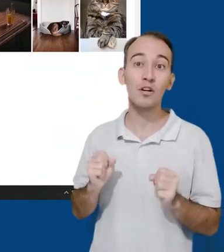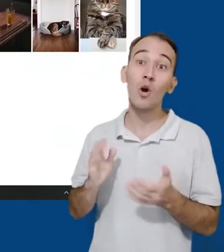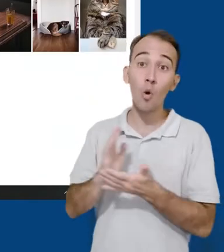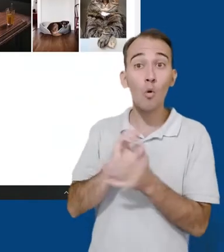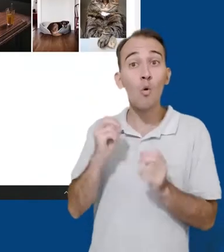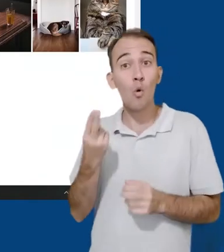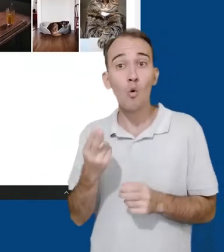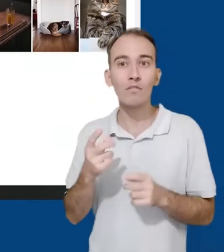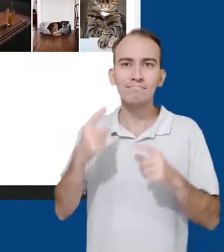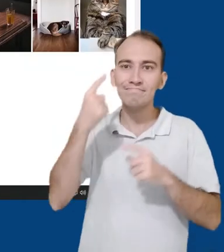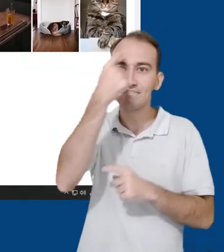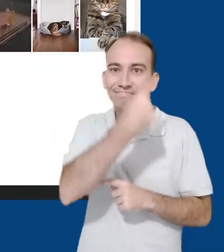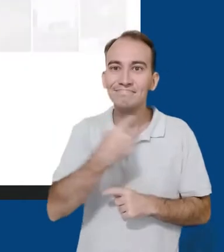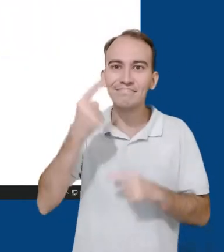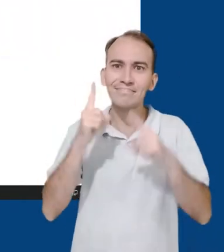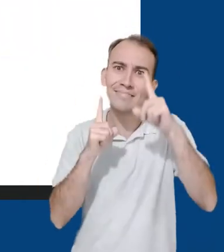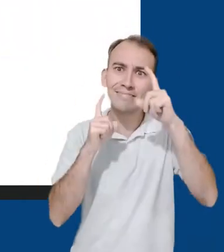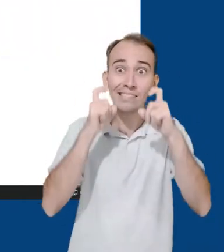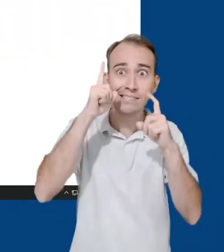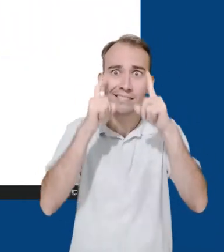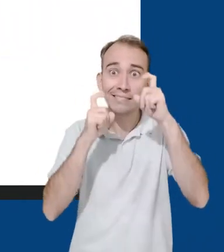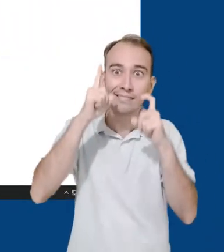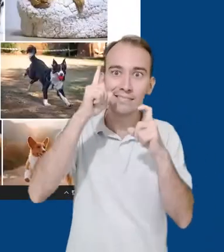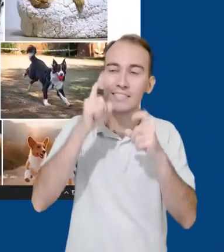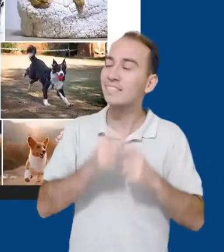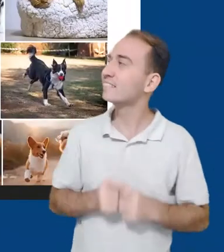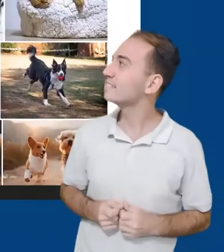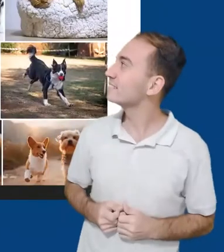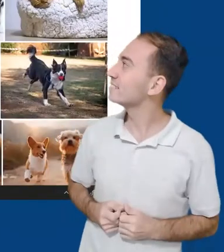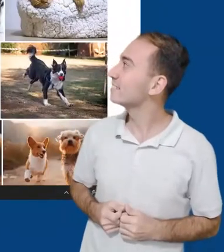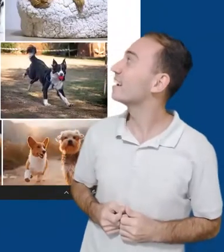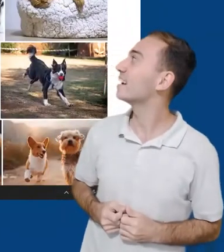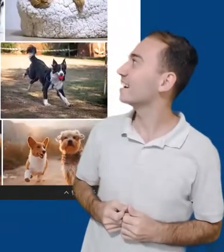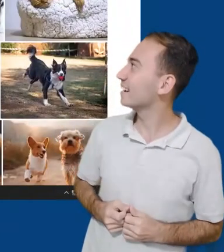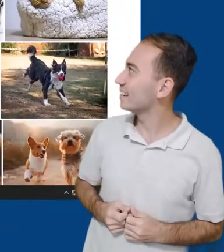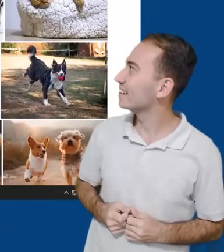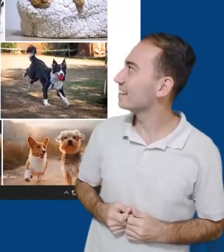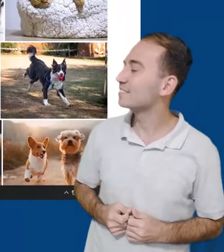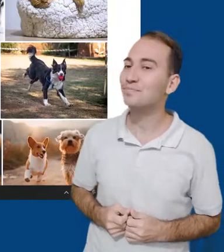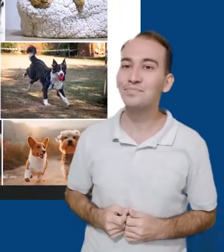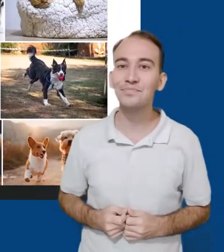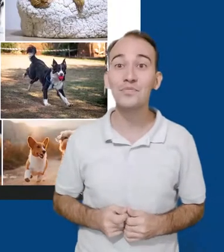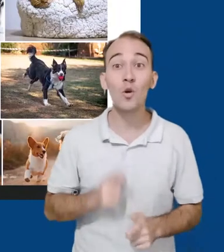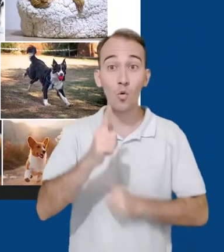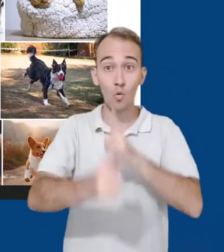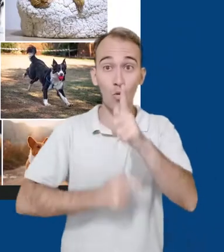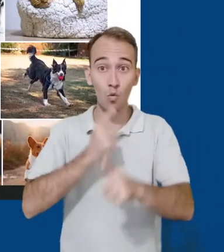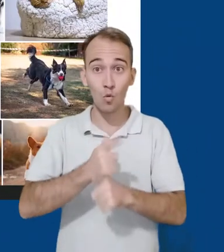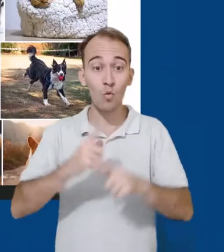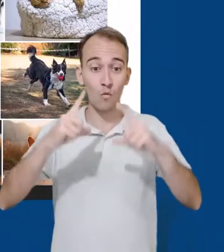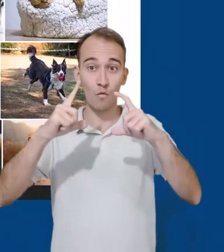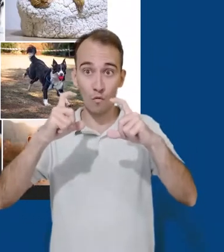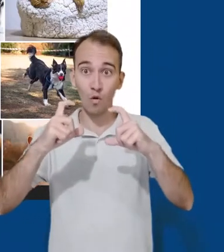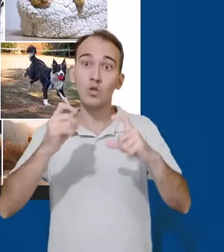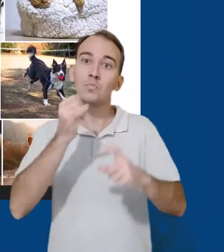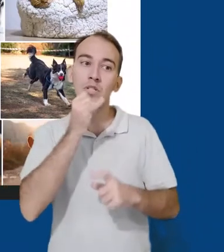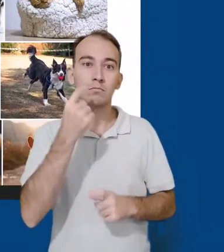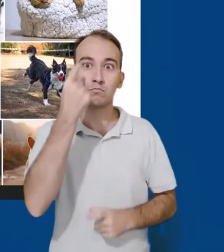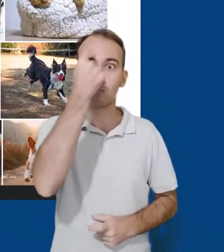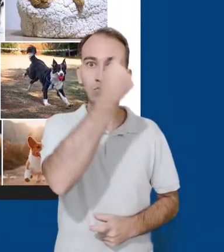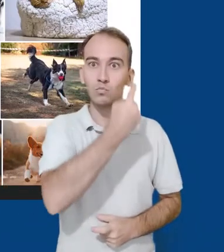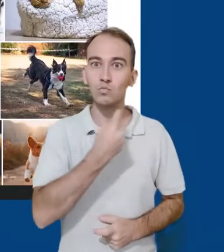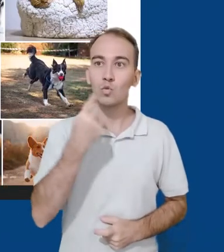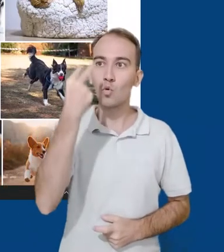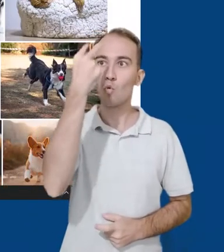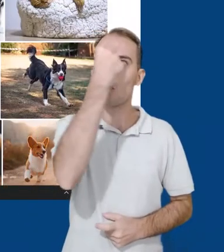emojis. O Google Fotos usa reconhecimento facial para agrupar as imagens. No